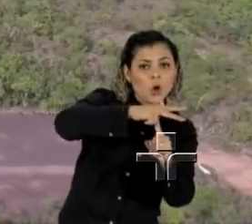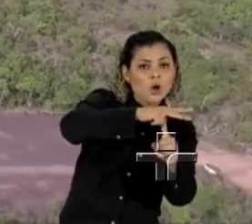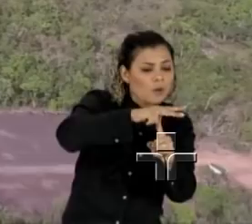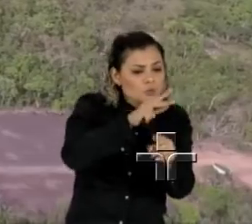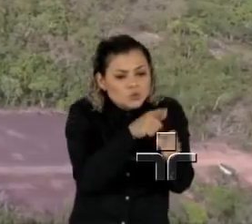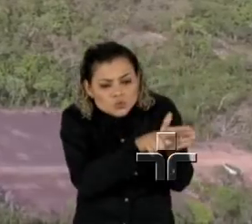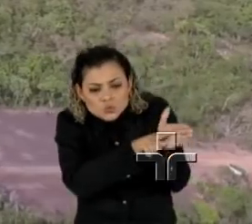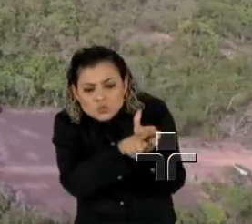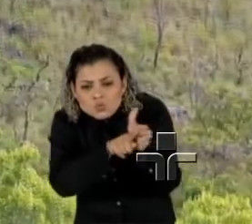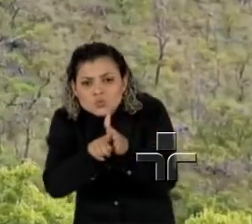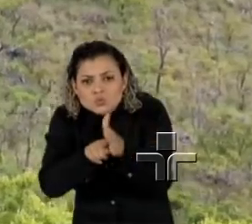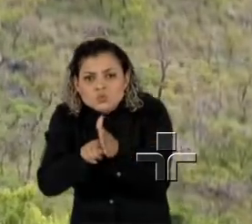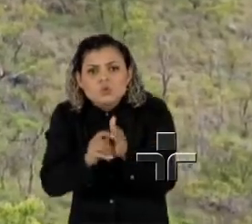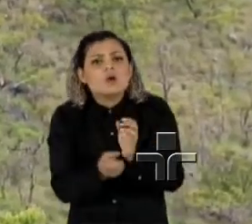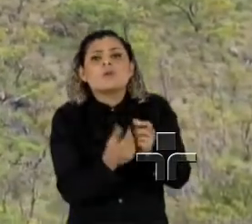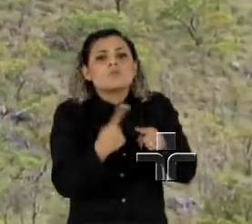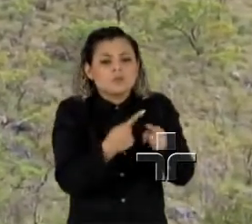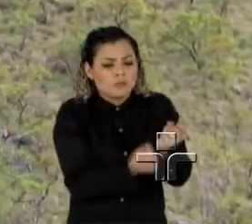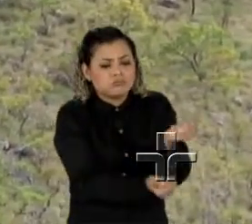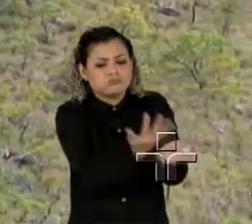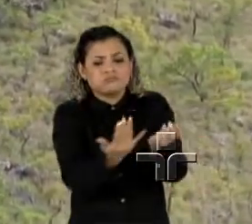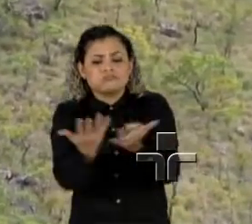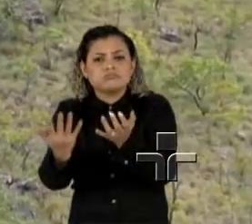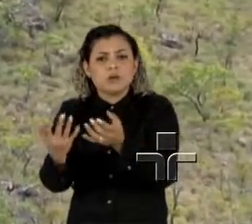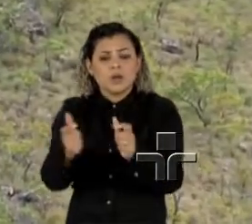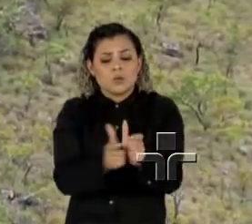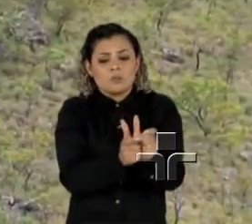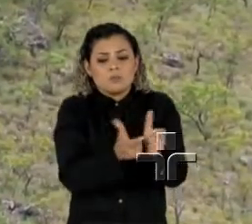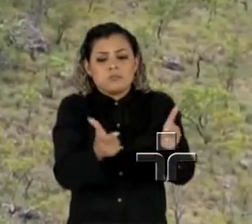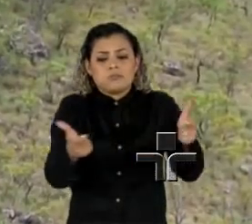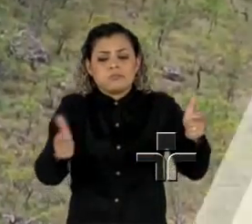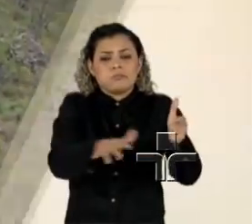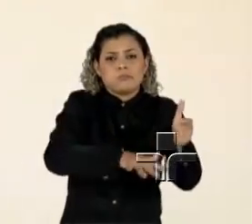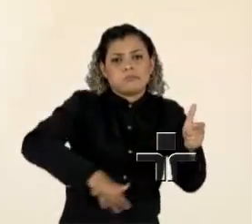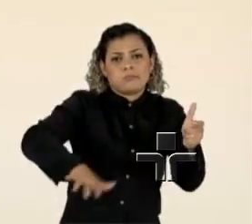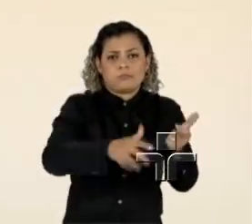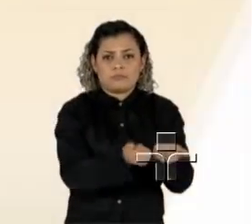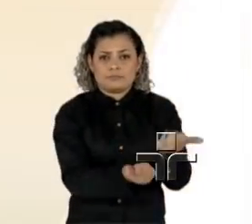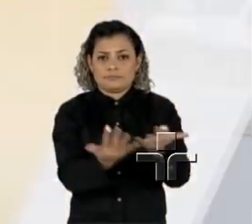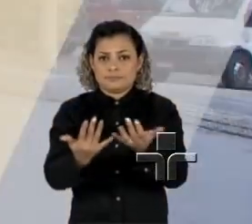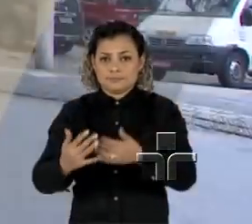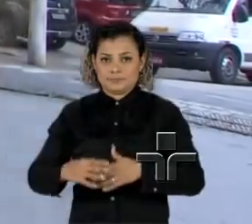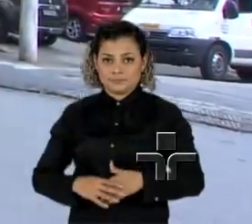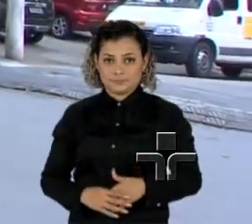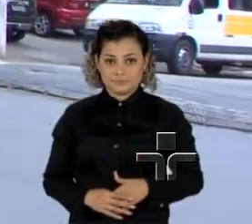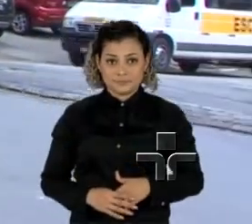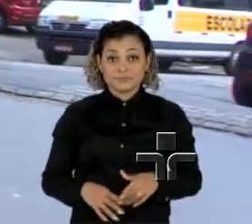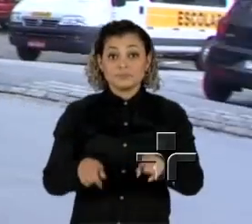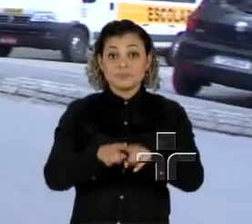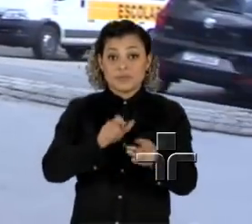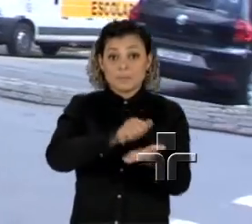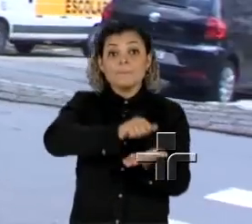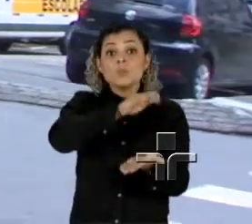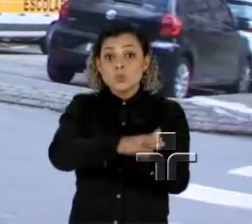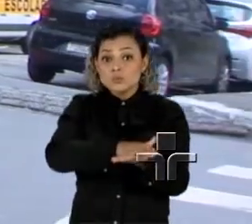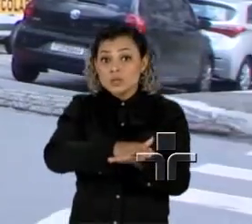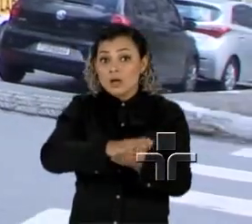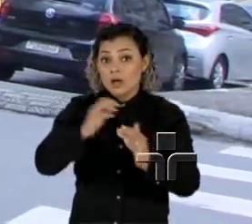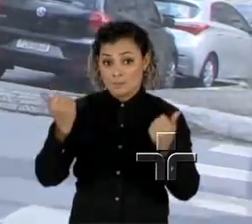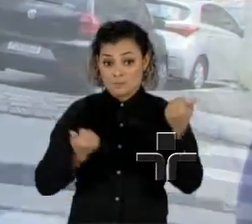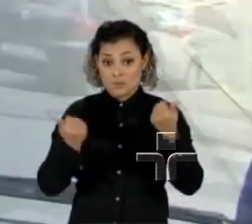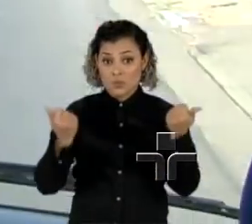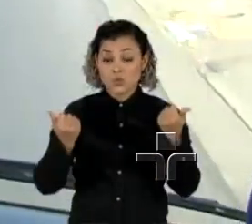levantamento do número de focos de incêndio e saber o tamanho da área atingida. Multas para motoristas que